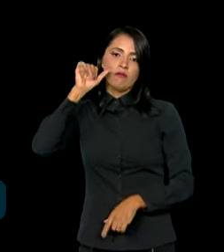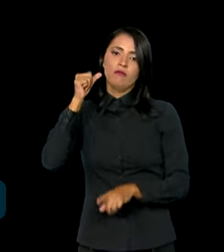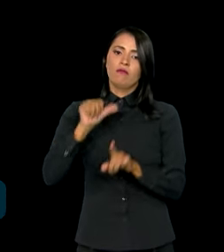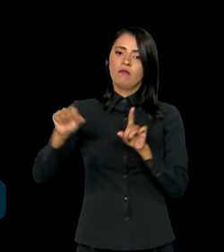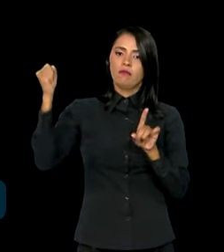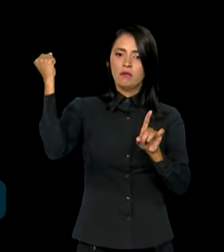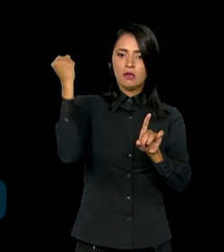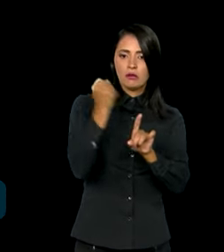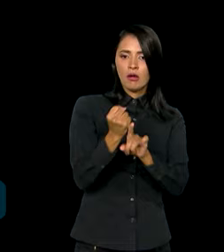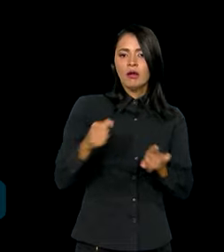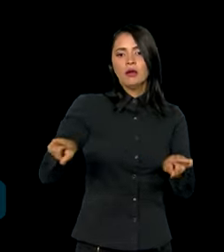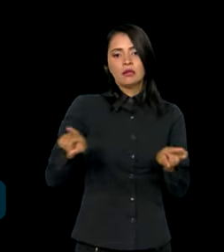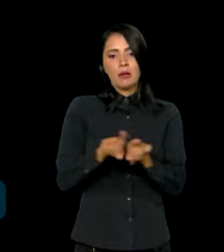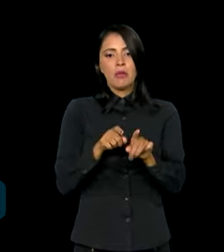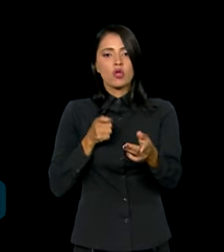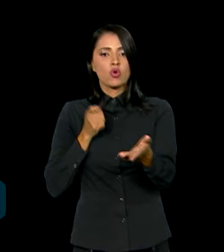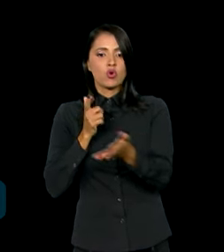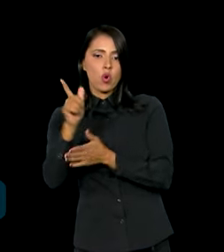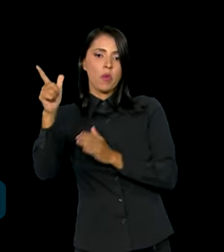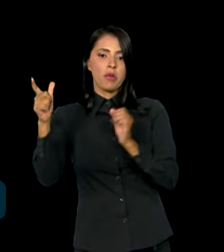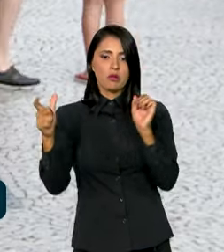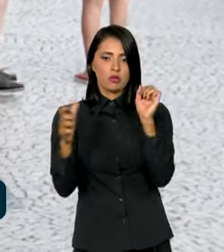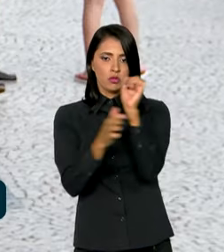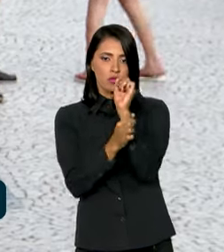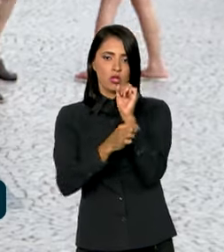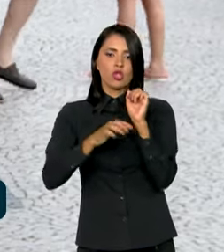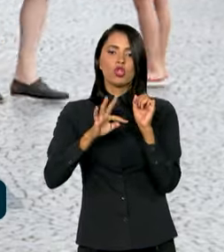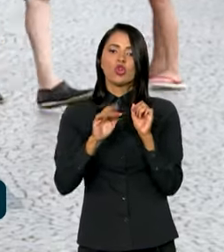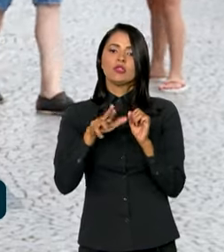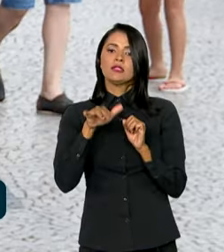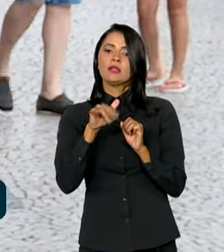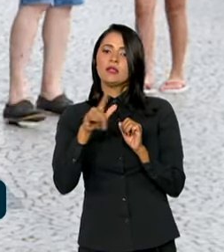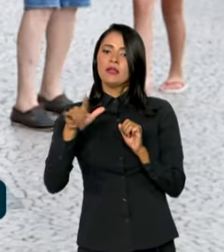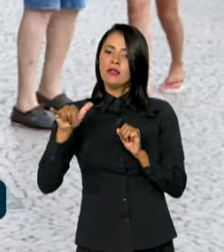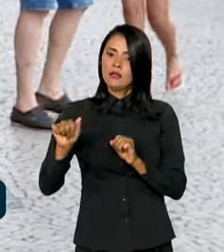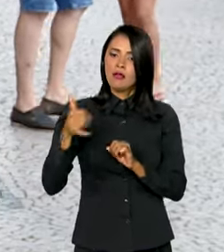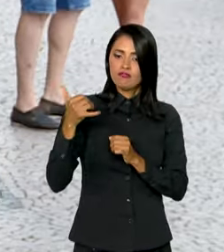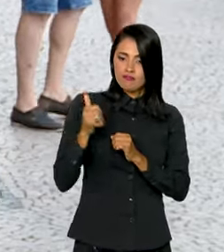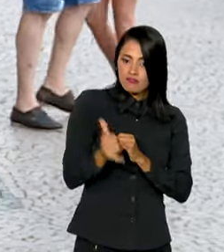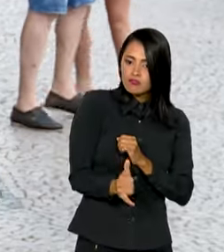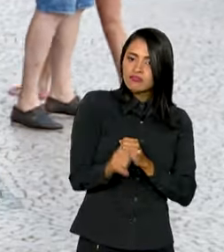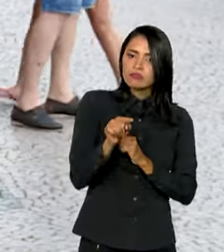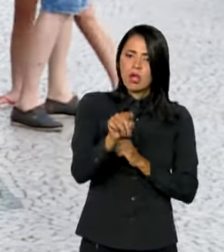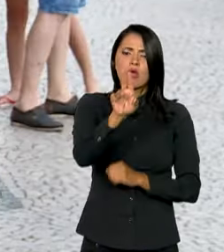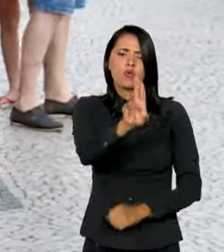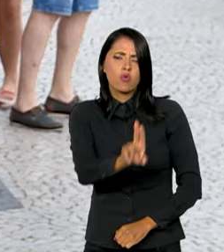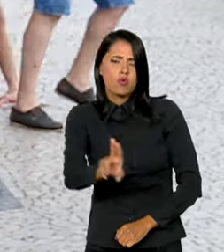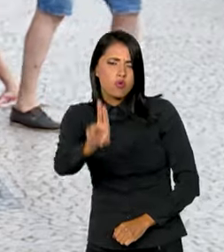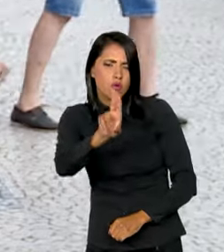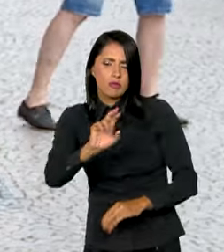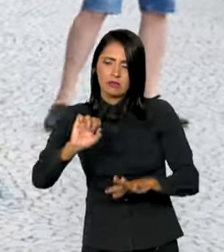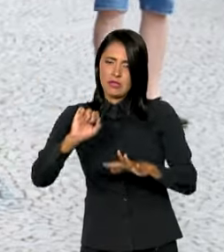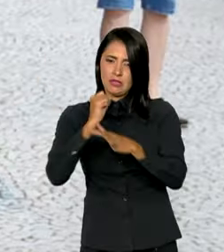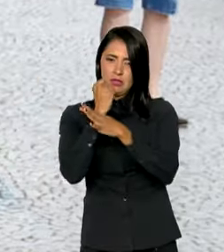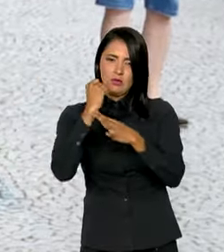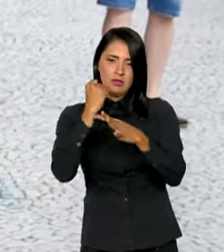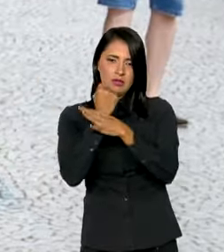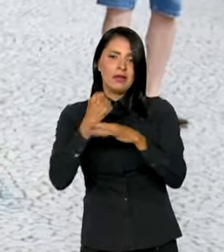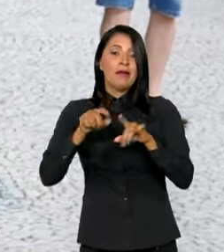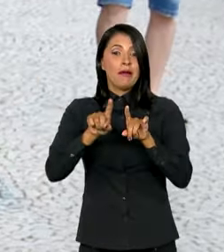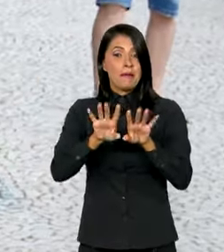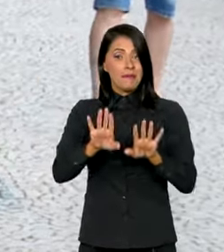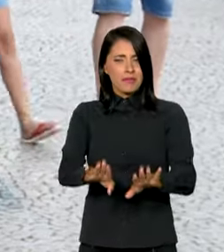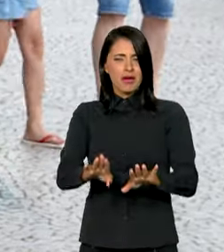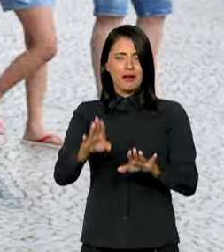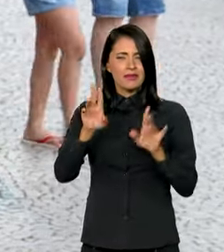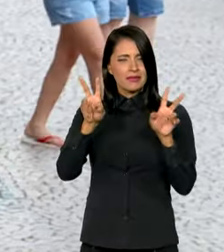incluindo a compra de tornozeleiras eletrônicas. As tornozeleiras eletrônicas são muito usadas na segurança pública, mas quando se